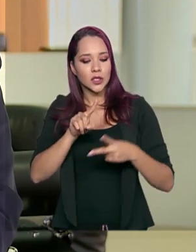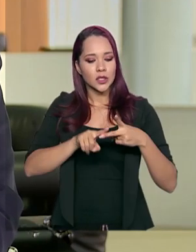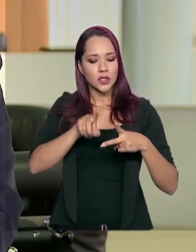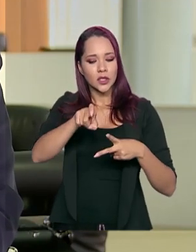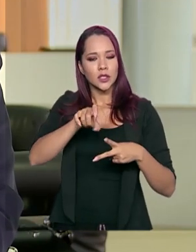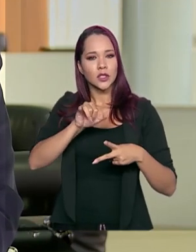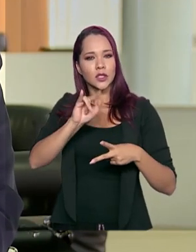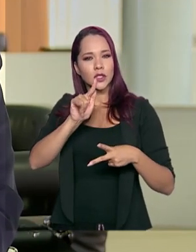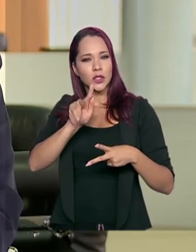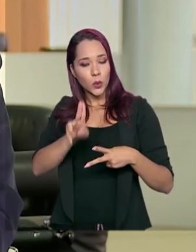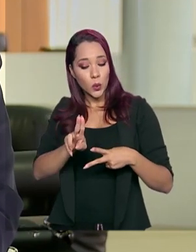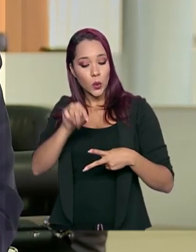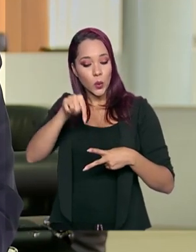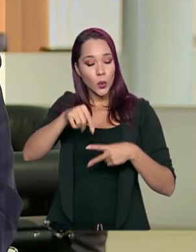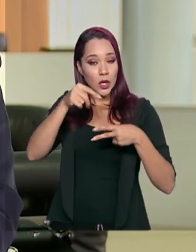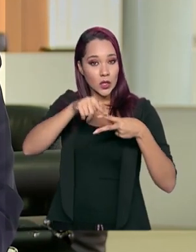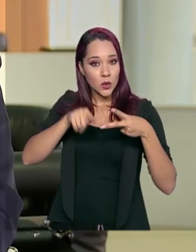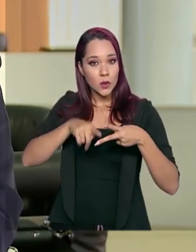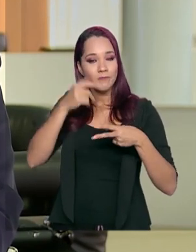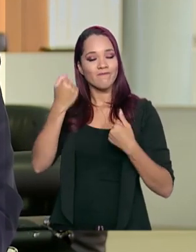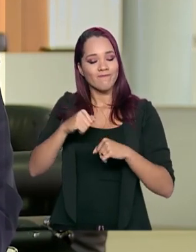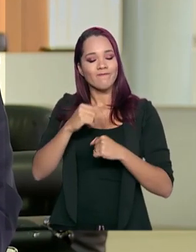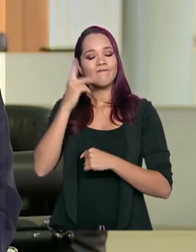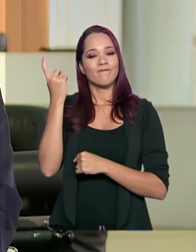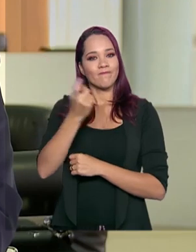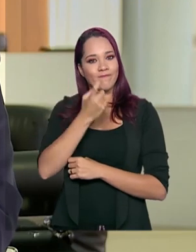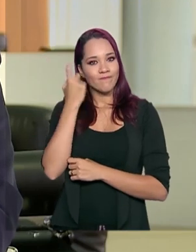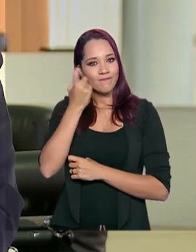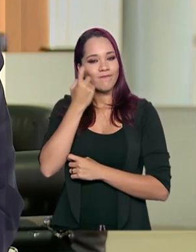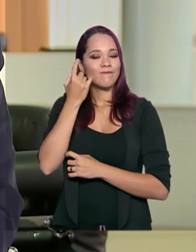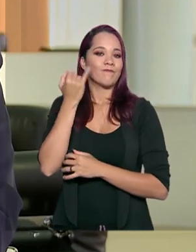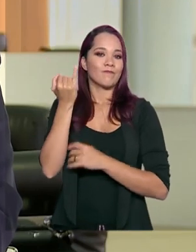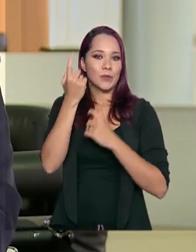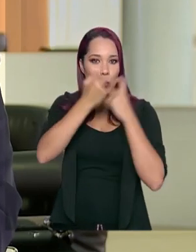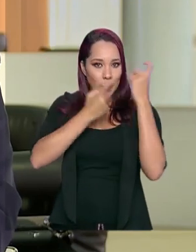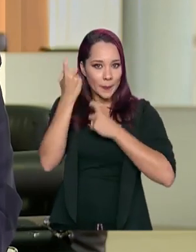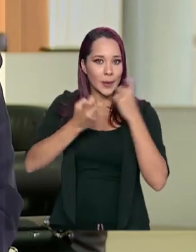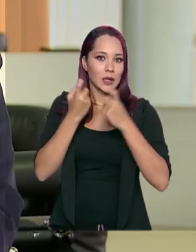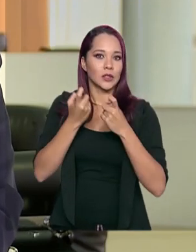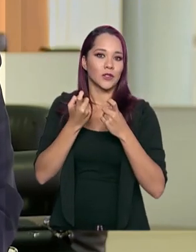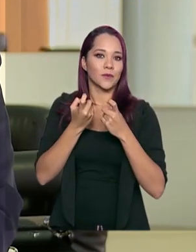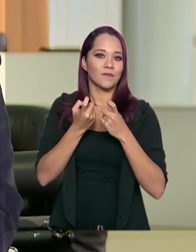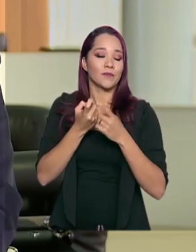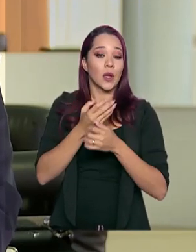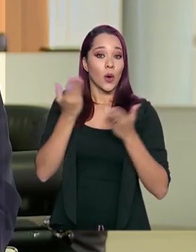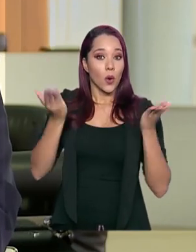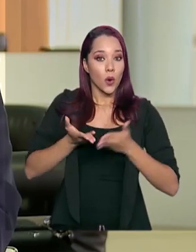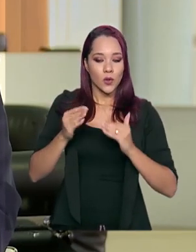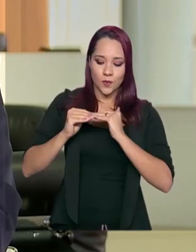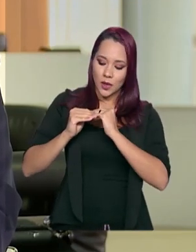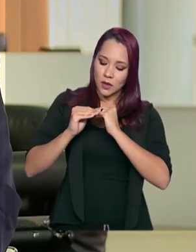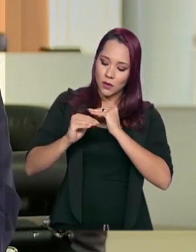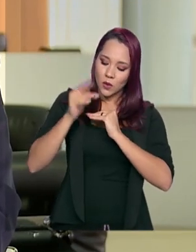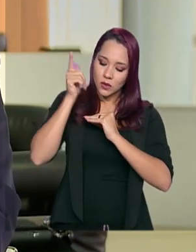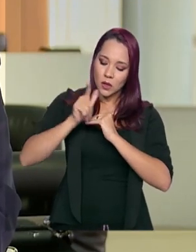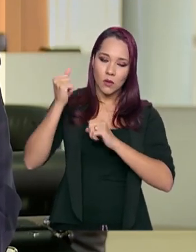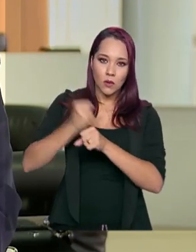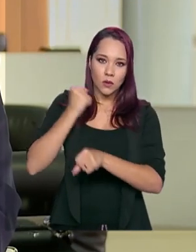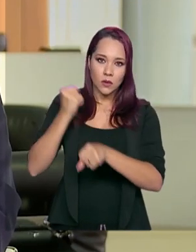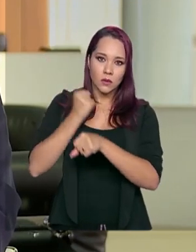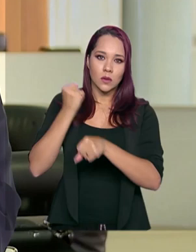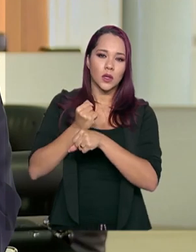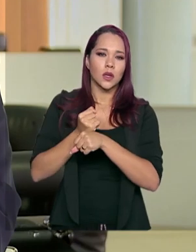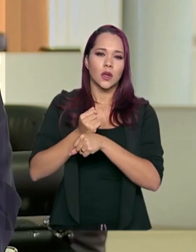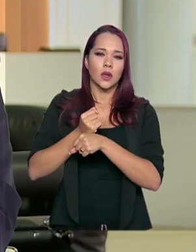nos preocupam e que a gente já tem um plano de contingência se for necessário. Hoje a gente consegue, a partir de um padrão, construir um hospital de campanha em